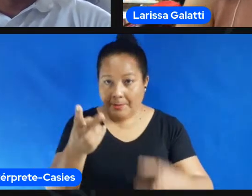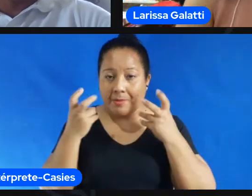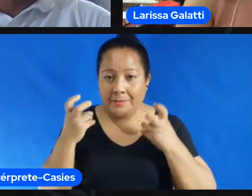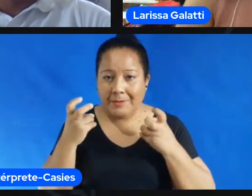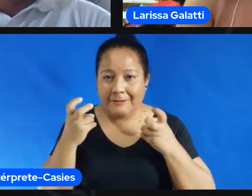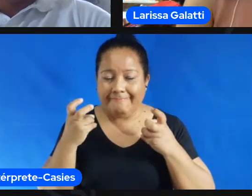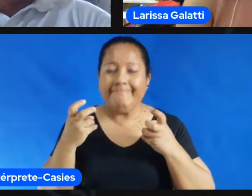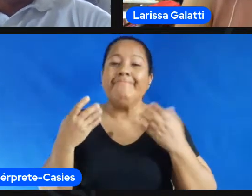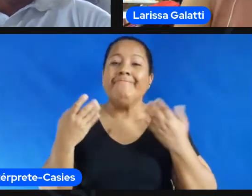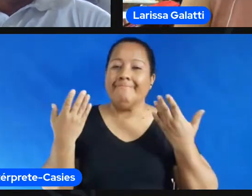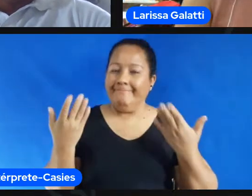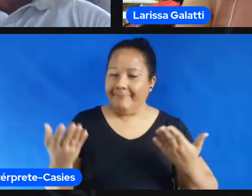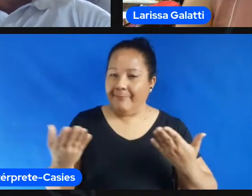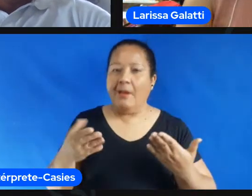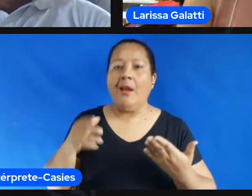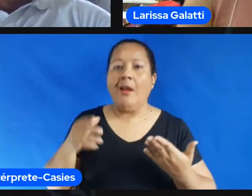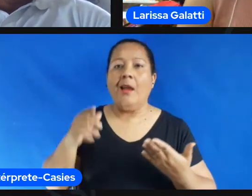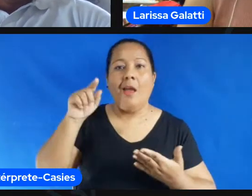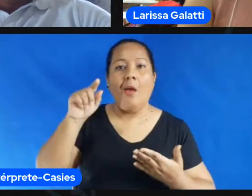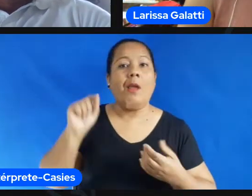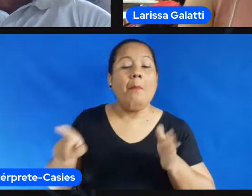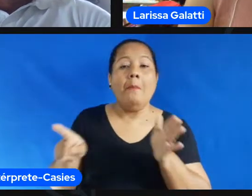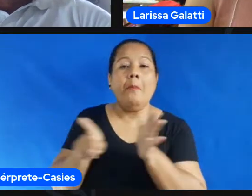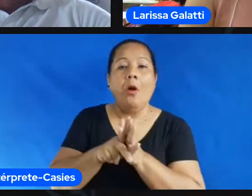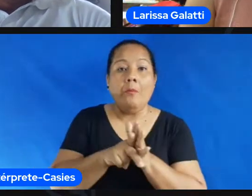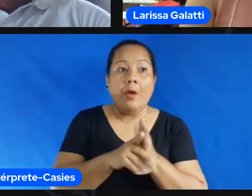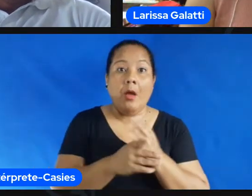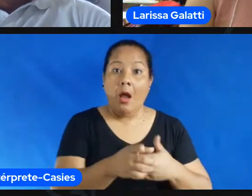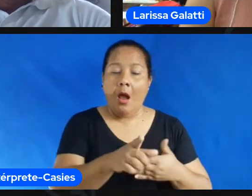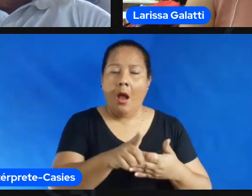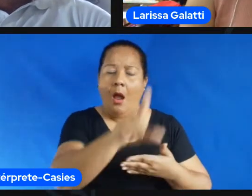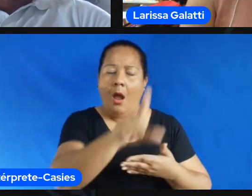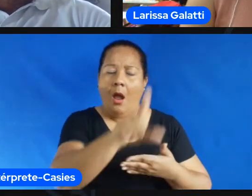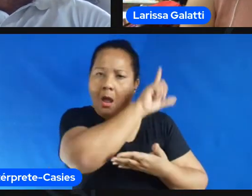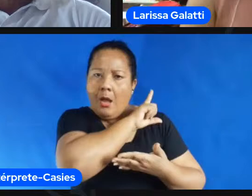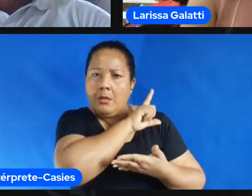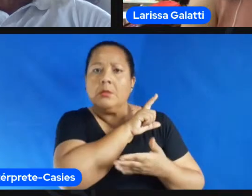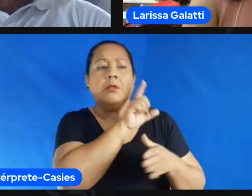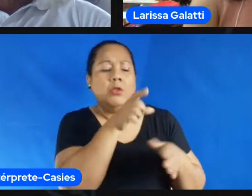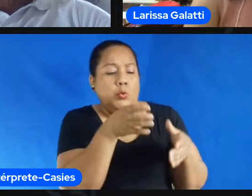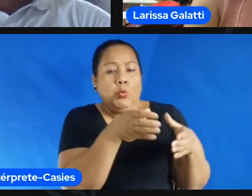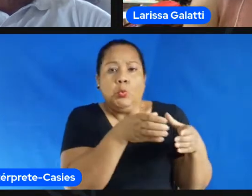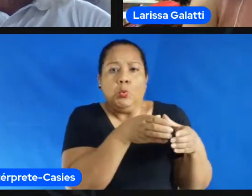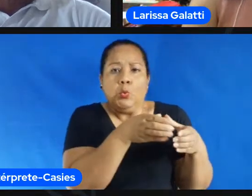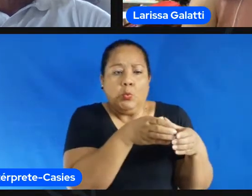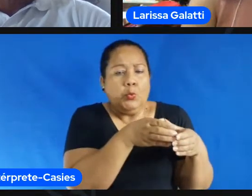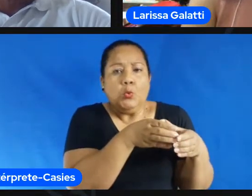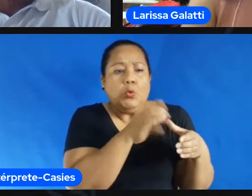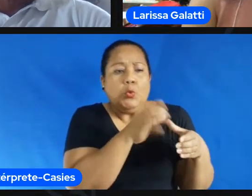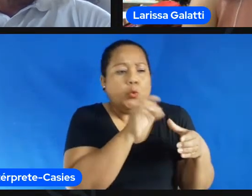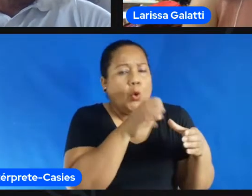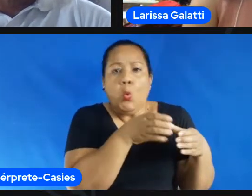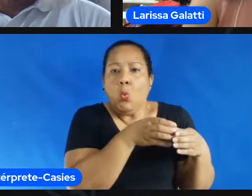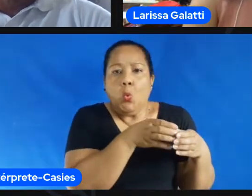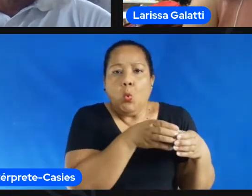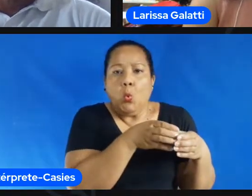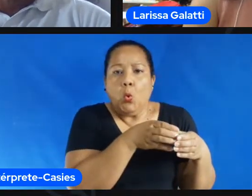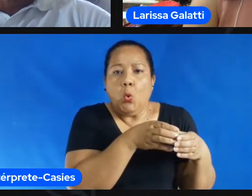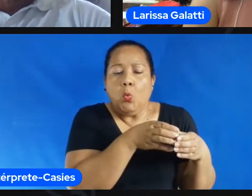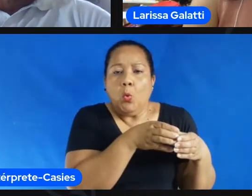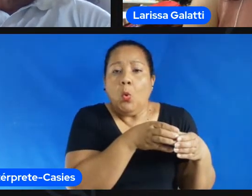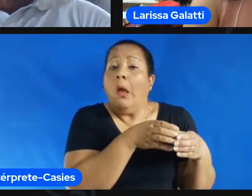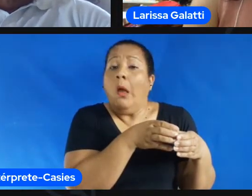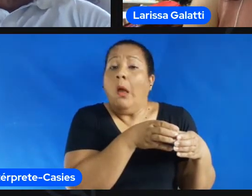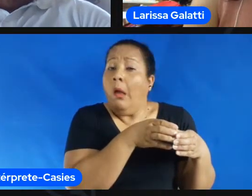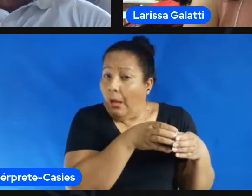pesquisa a ciência ela era algo muito elitizado ou muito restrito a pouquíssimos grupos né ainda é menos de 10% da população